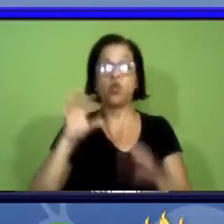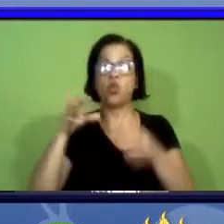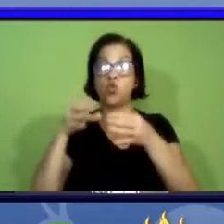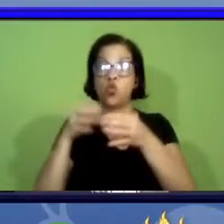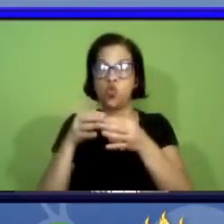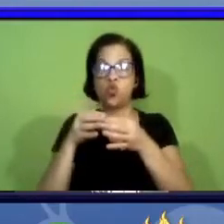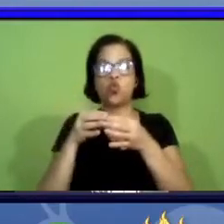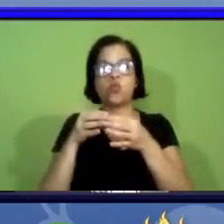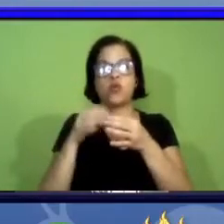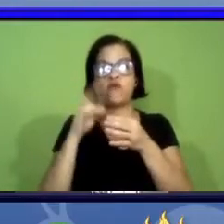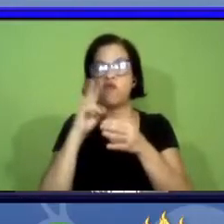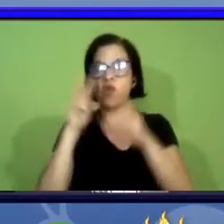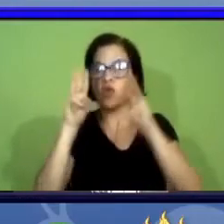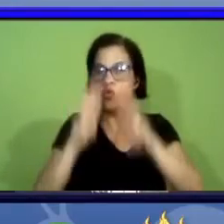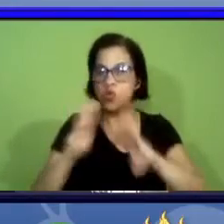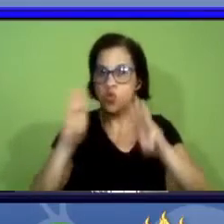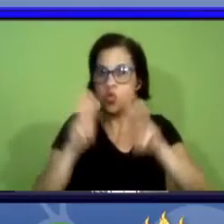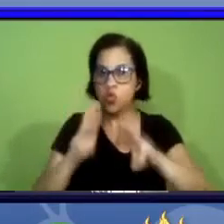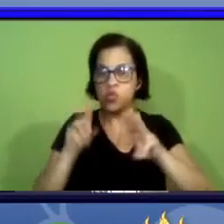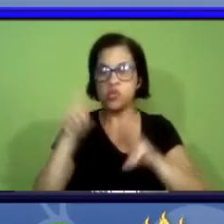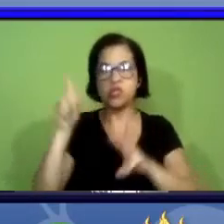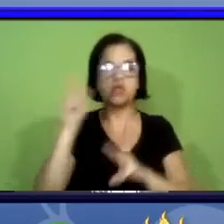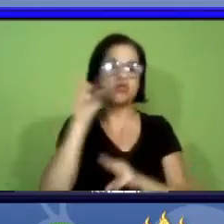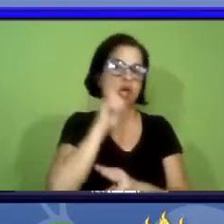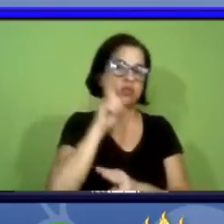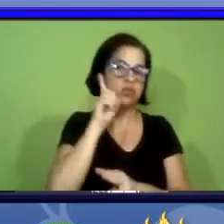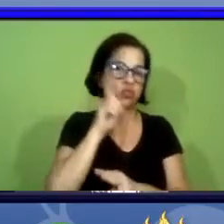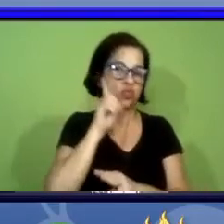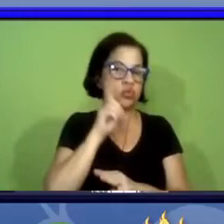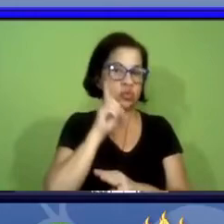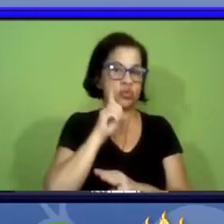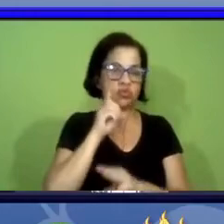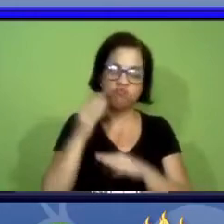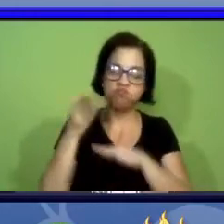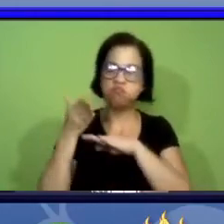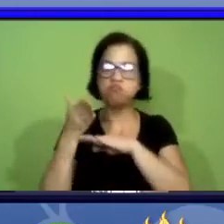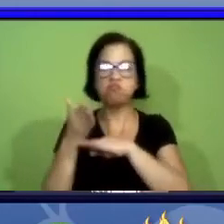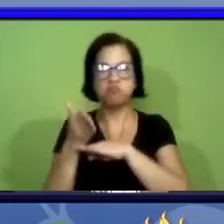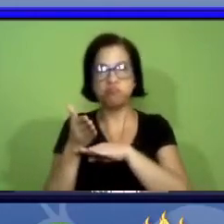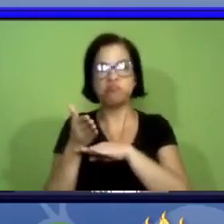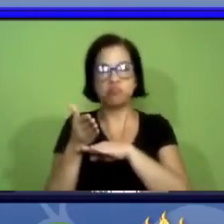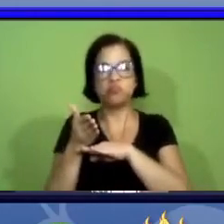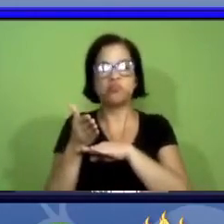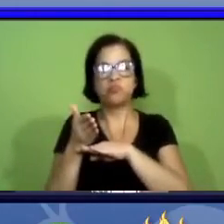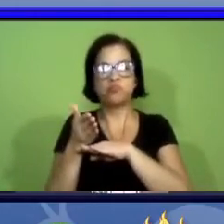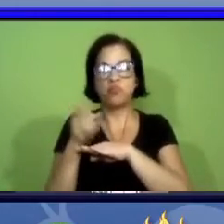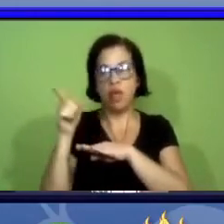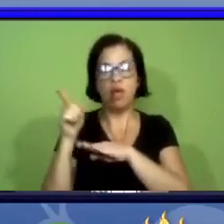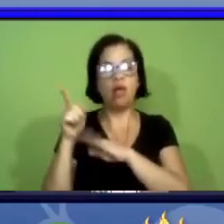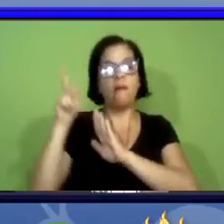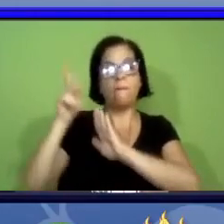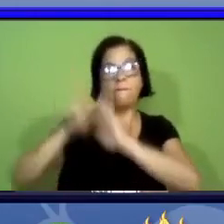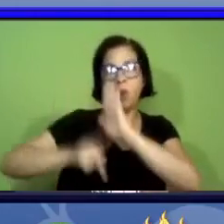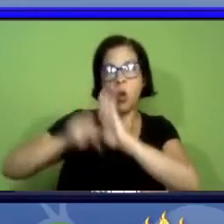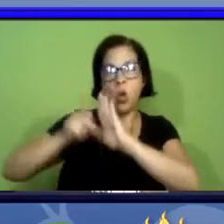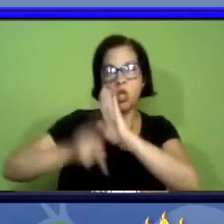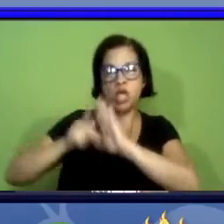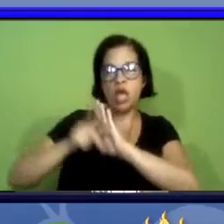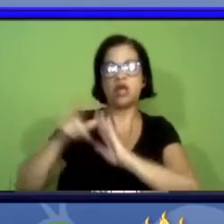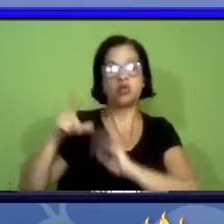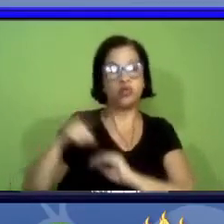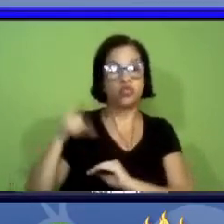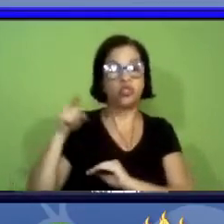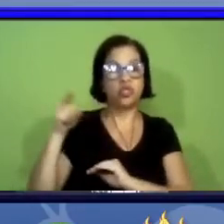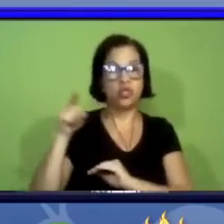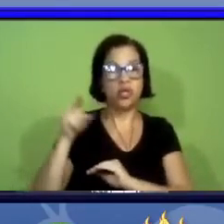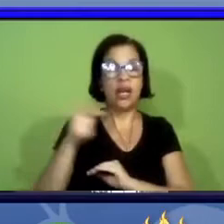Field Museum Natural History em Chicago onde um projeto arrojado de em